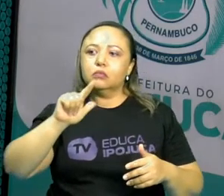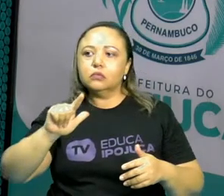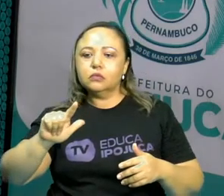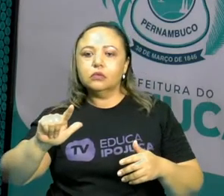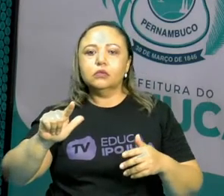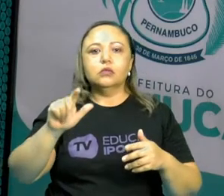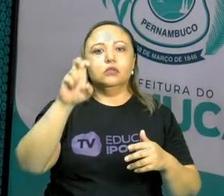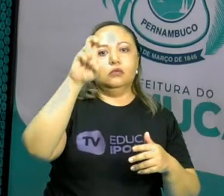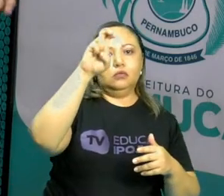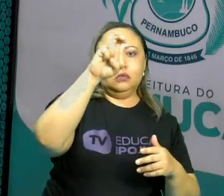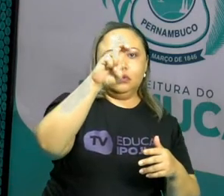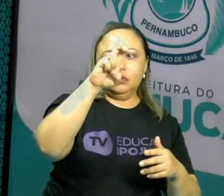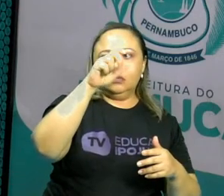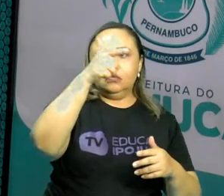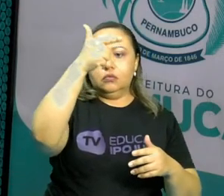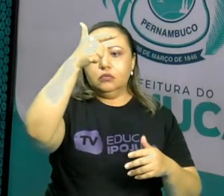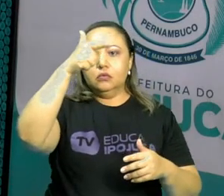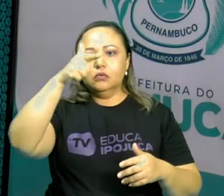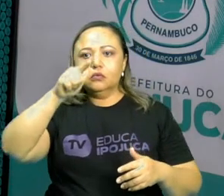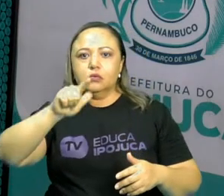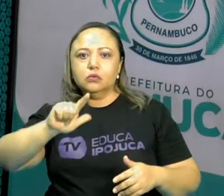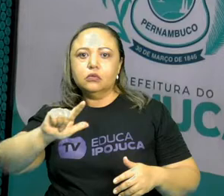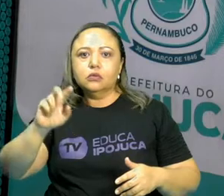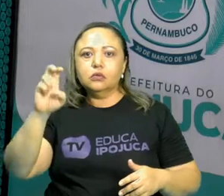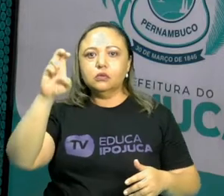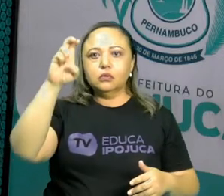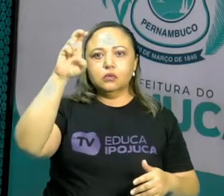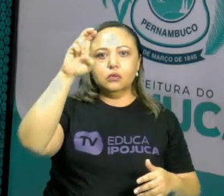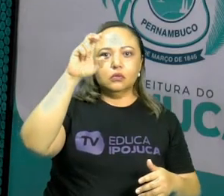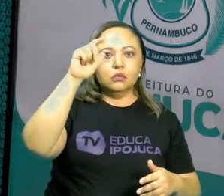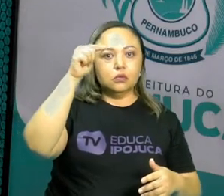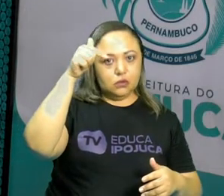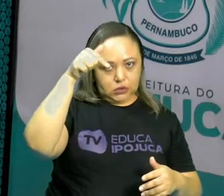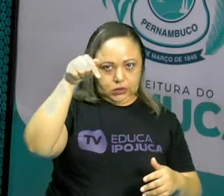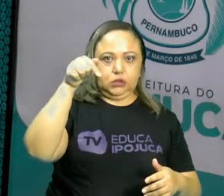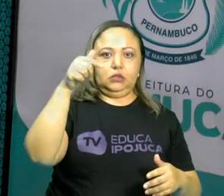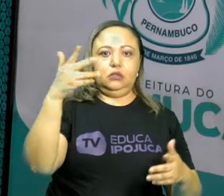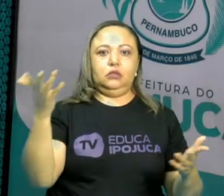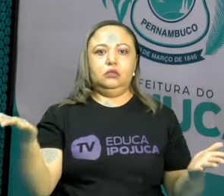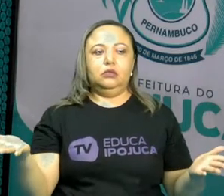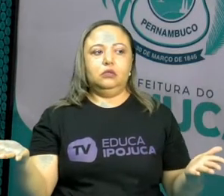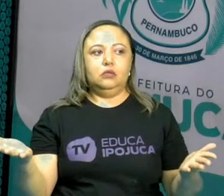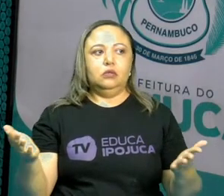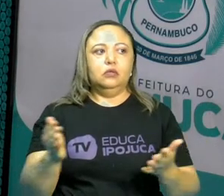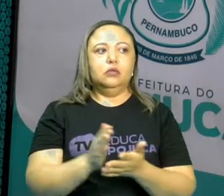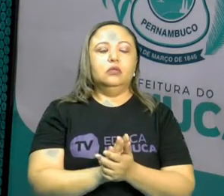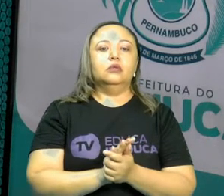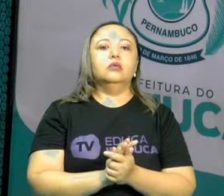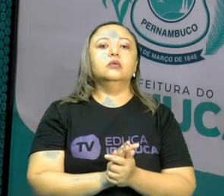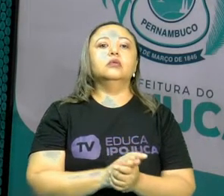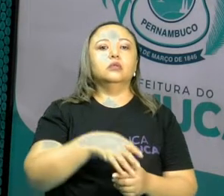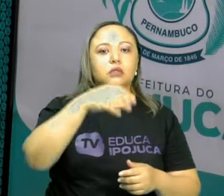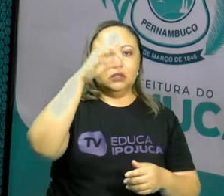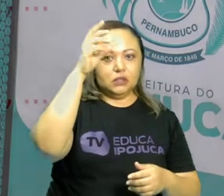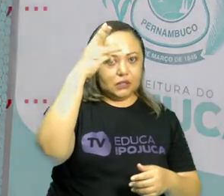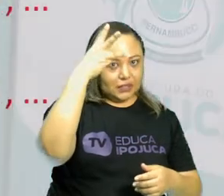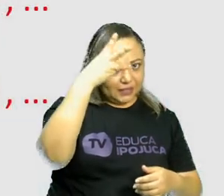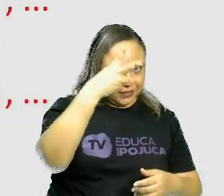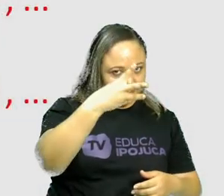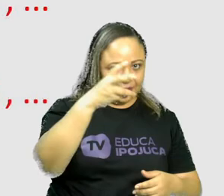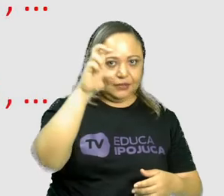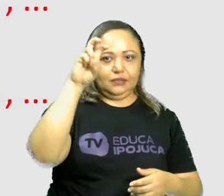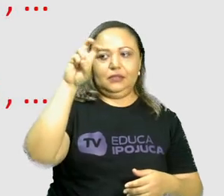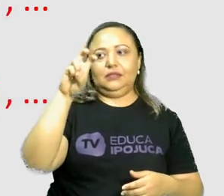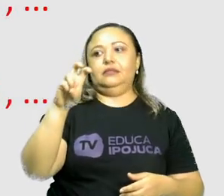Tanto nos múltiplos de 5 como também nos múltiplos de 7. E aí, acertou 35,